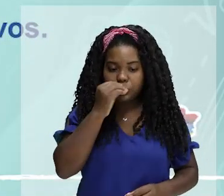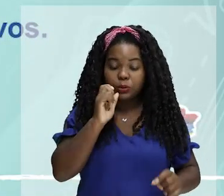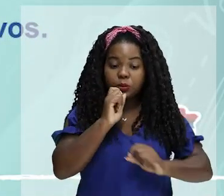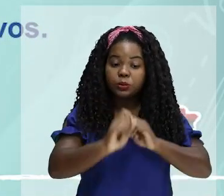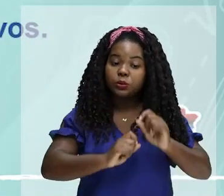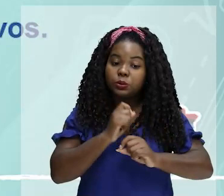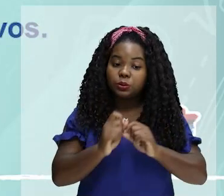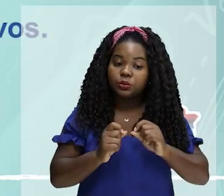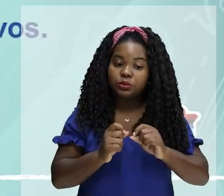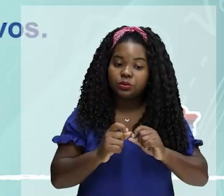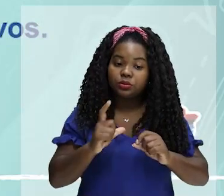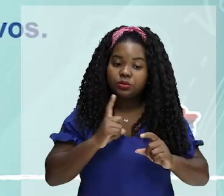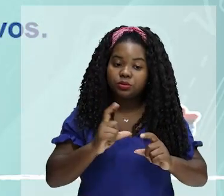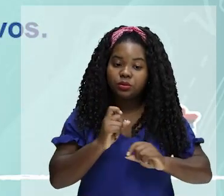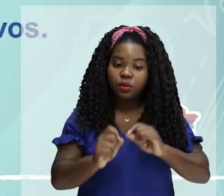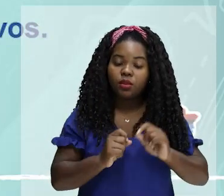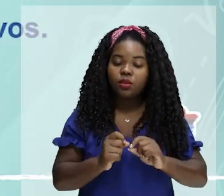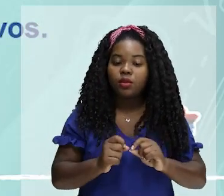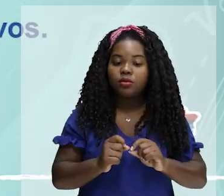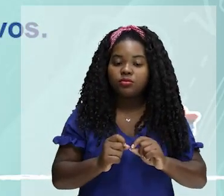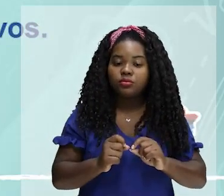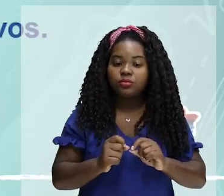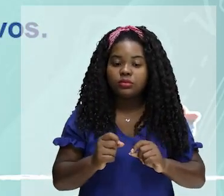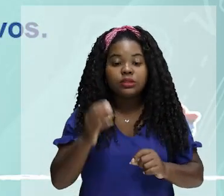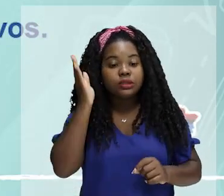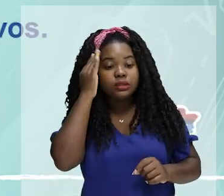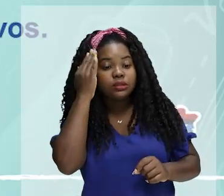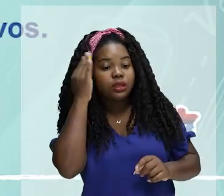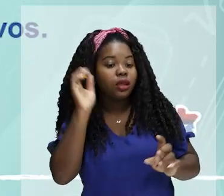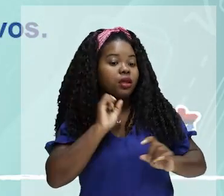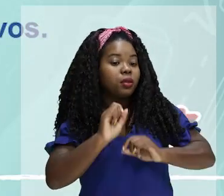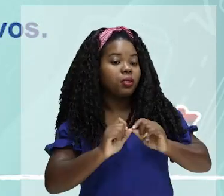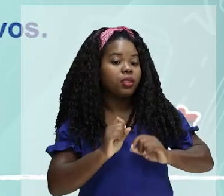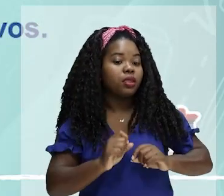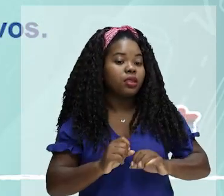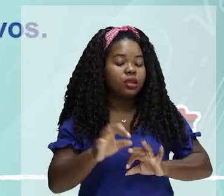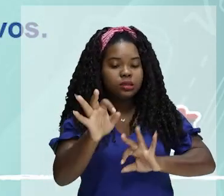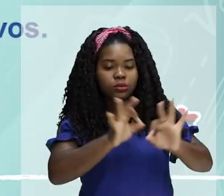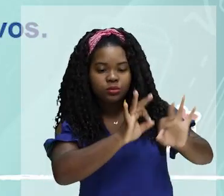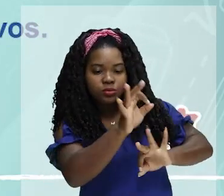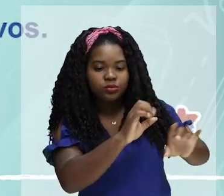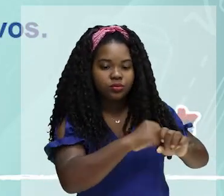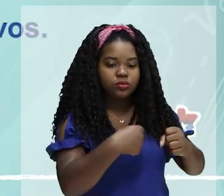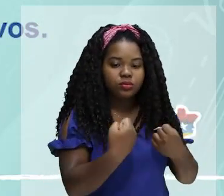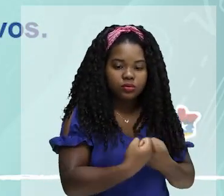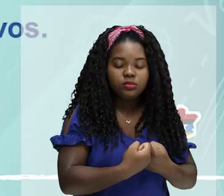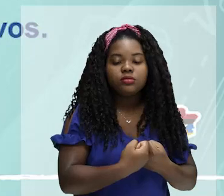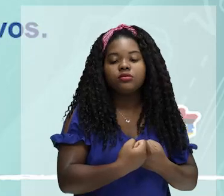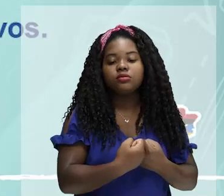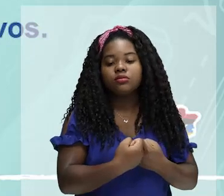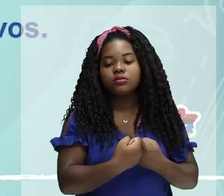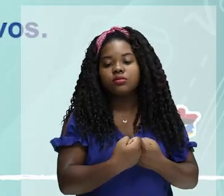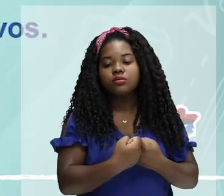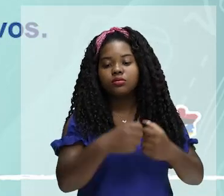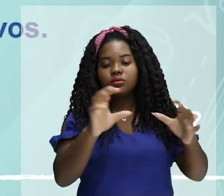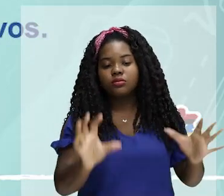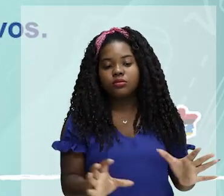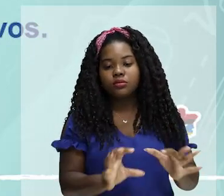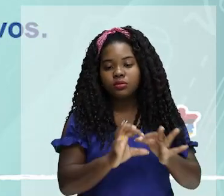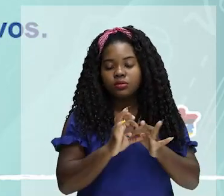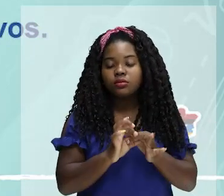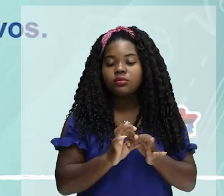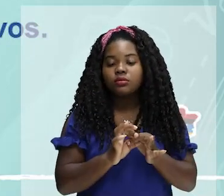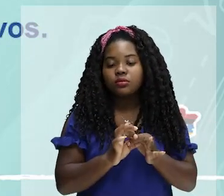observar é que nós estamos diante de uma organização social que ela é totalmente atrelada, ela é totalmente